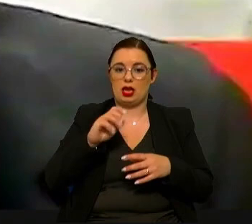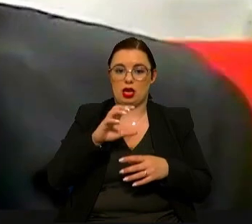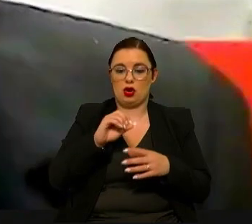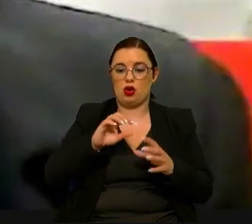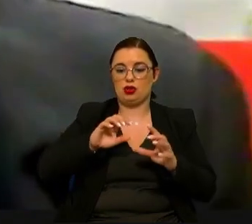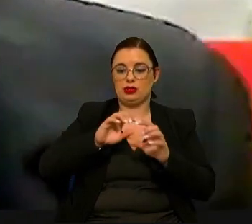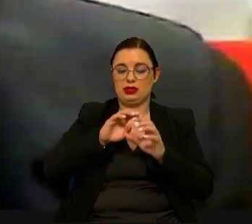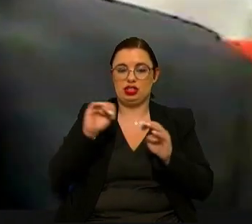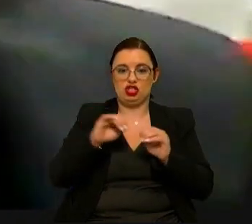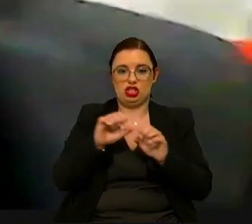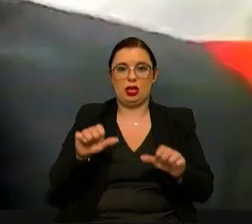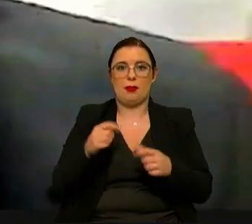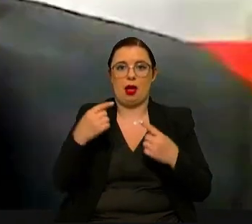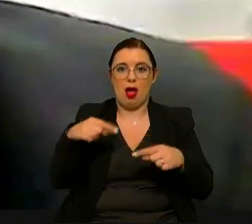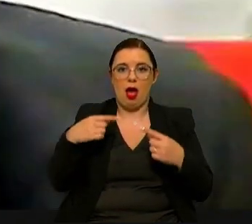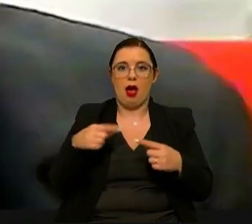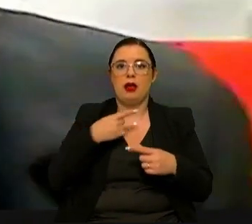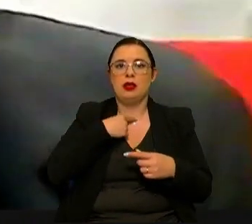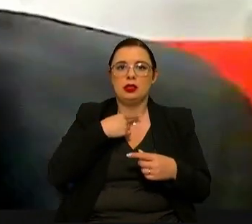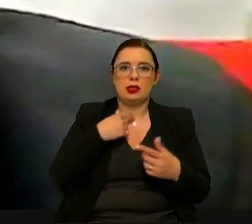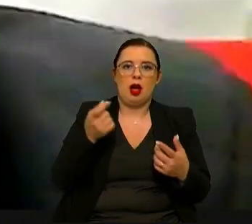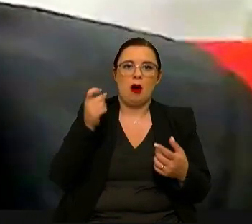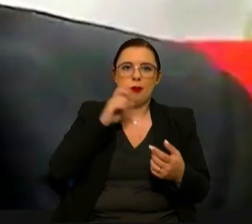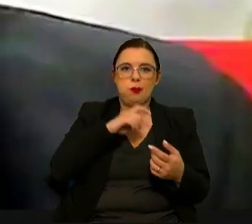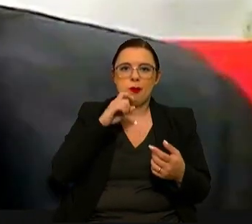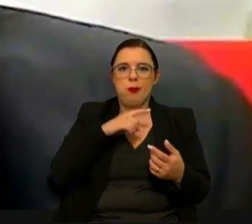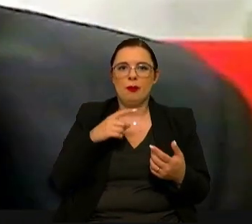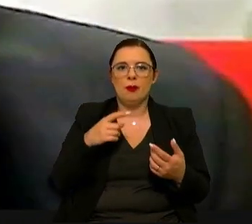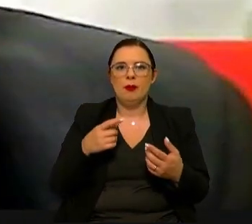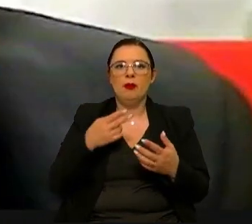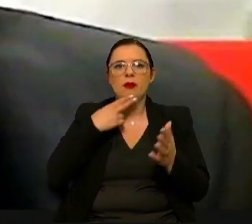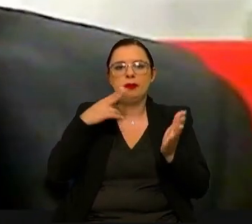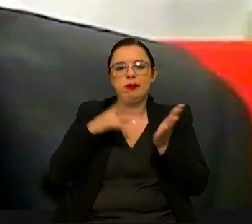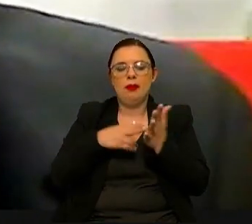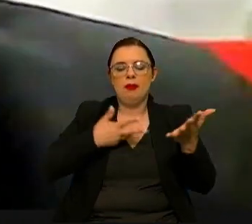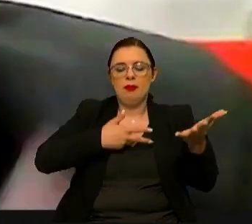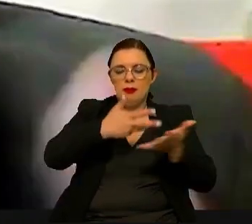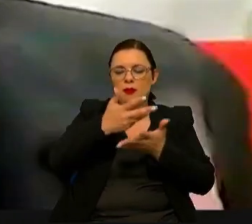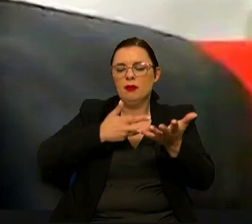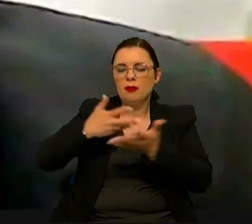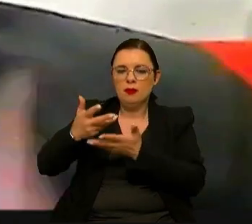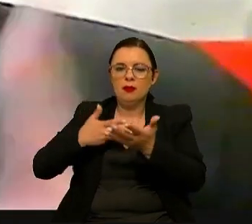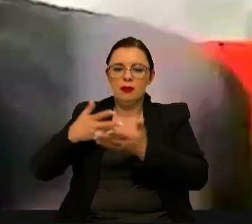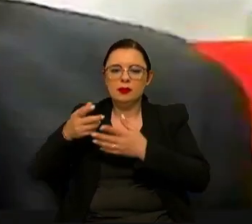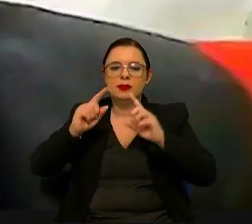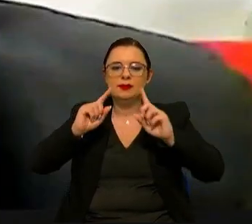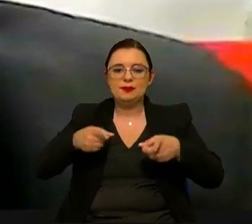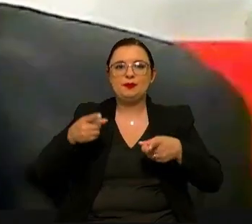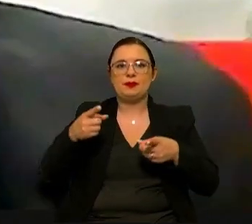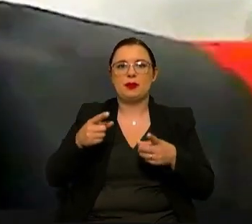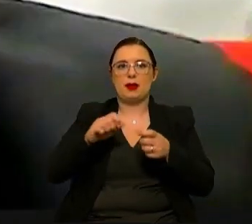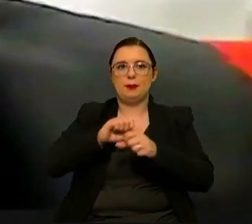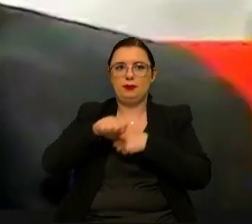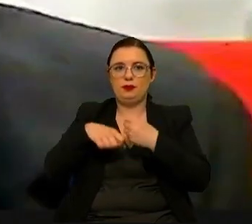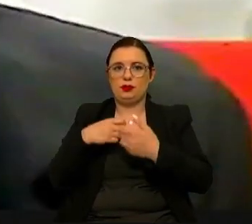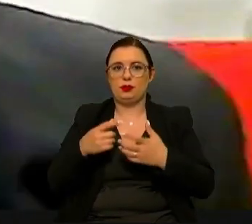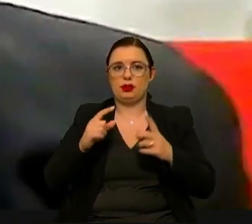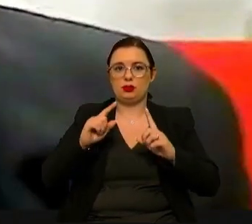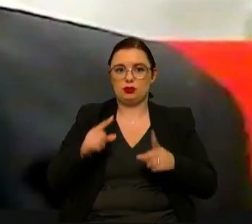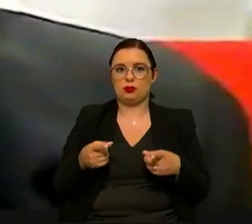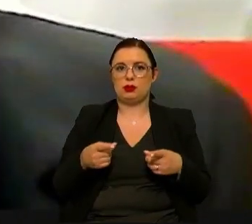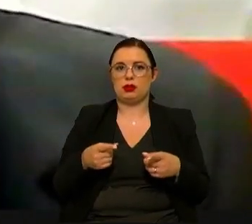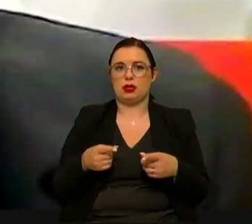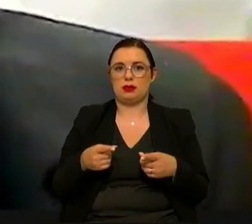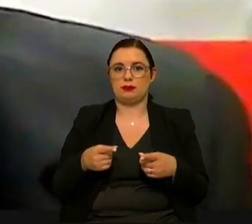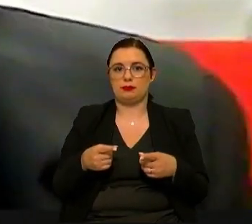temos digital e poder ter aqui verdadeiros interfaces para partir de um projeto mobilizador, para semear o que possam